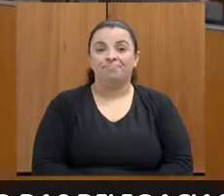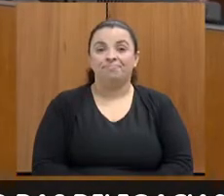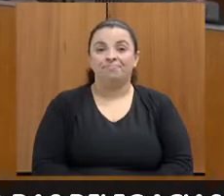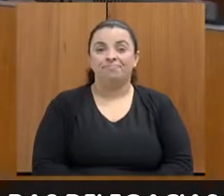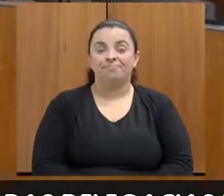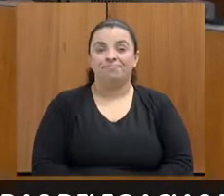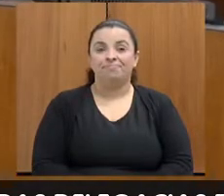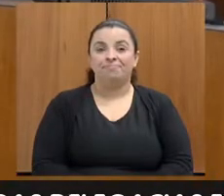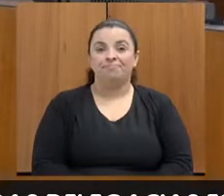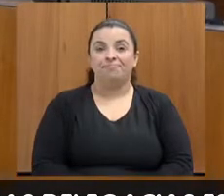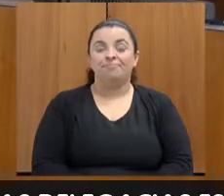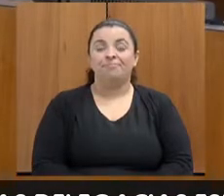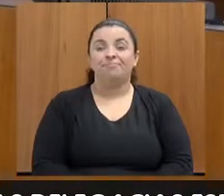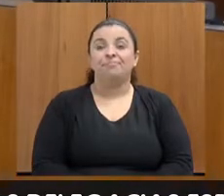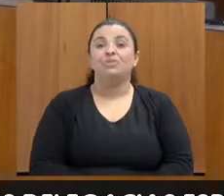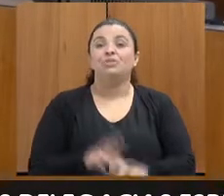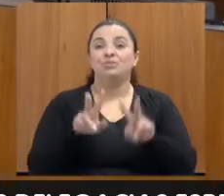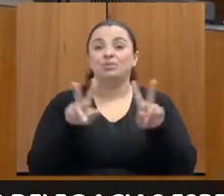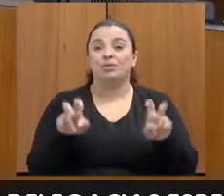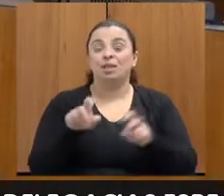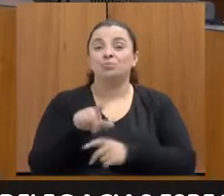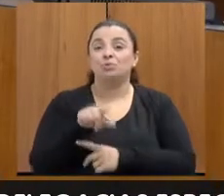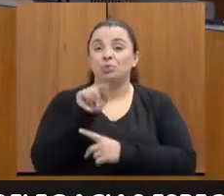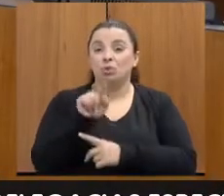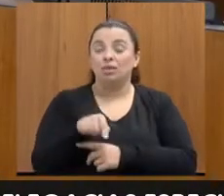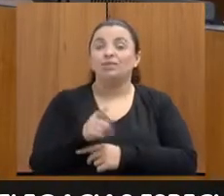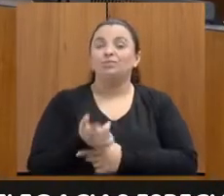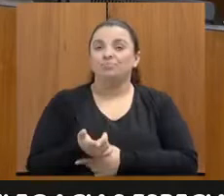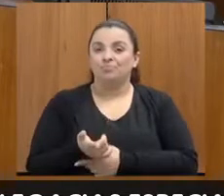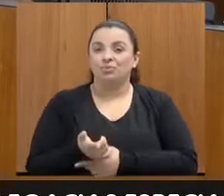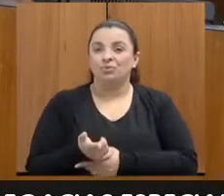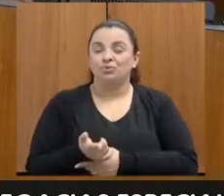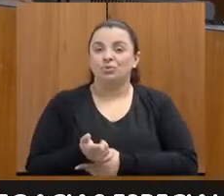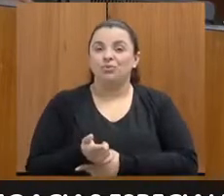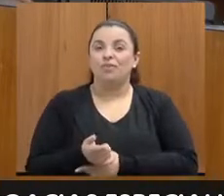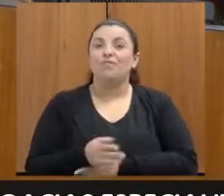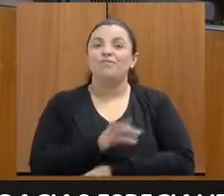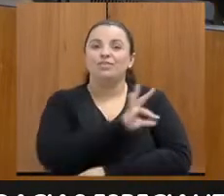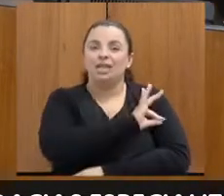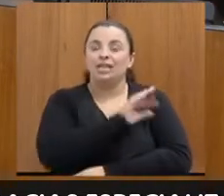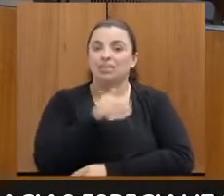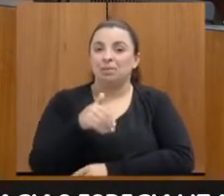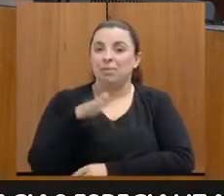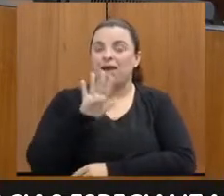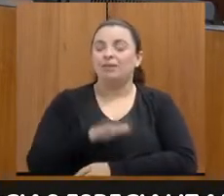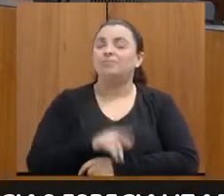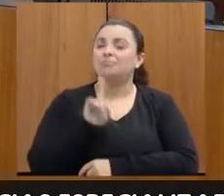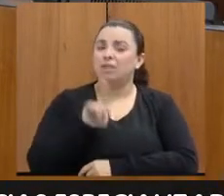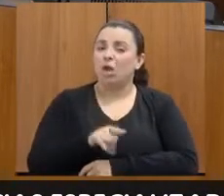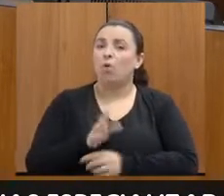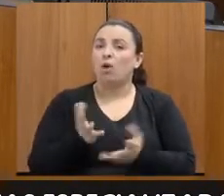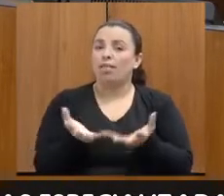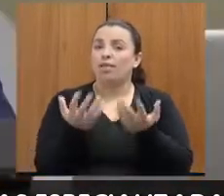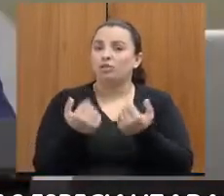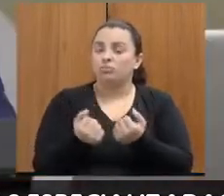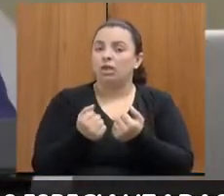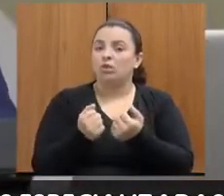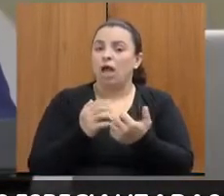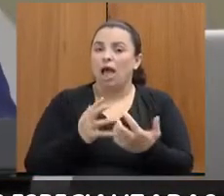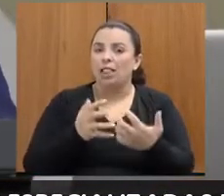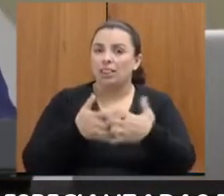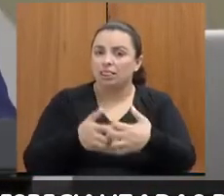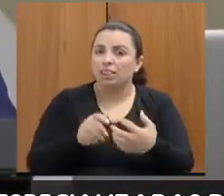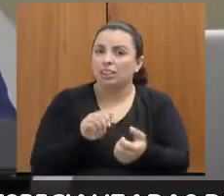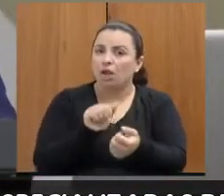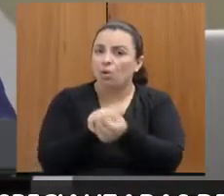o nosso tema escolhido no Assembleia no Fiscaliza Mais é o atendimento adequado e humanizado por